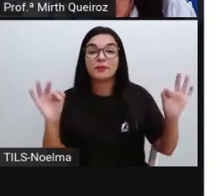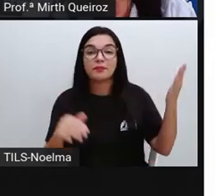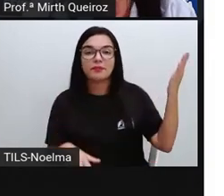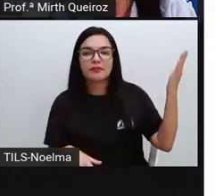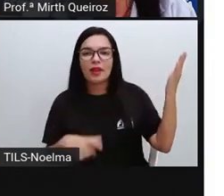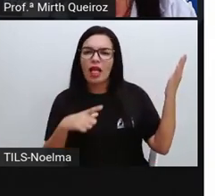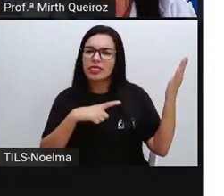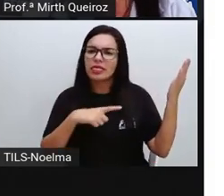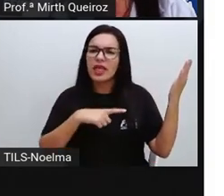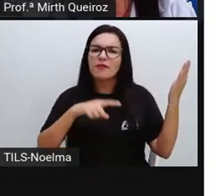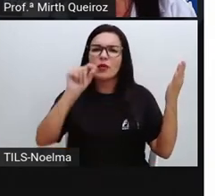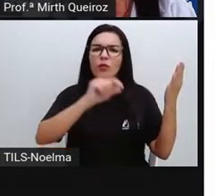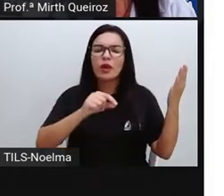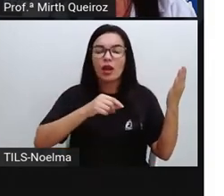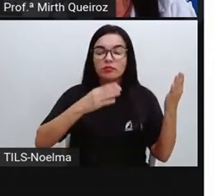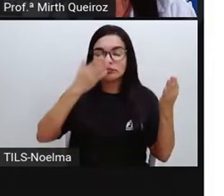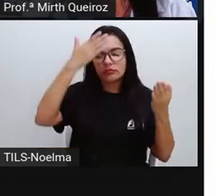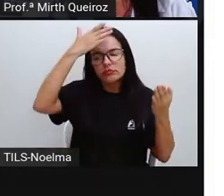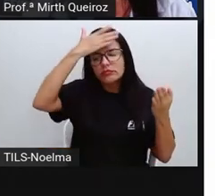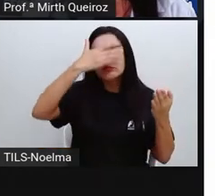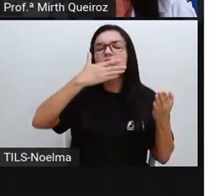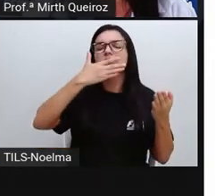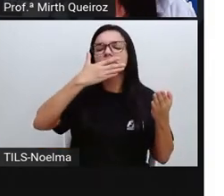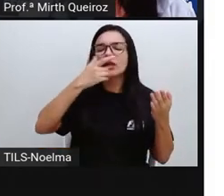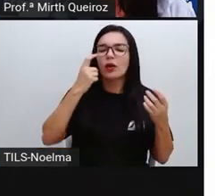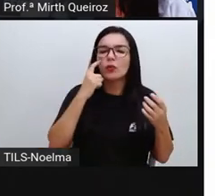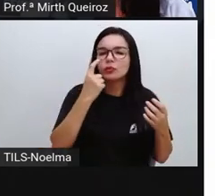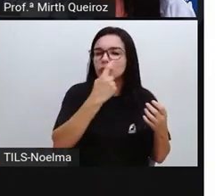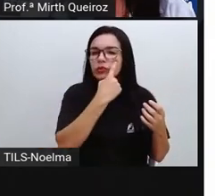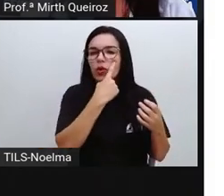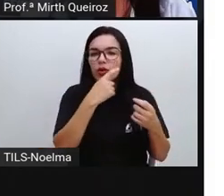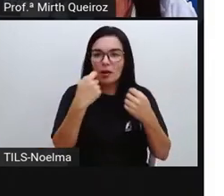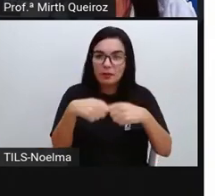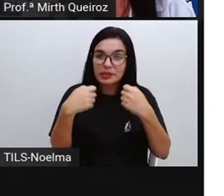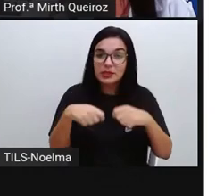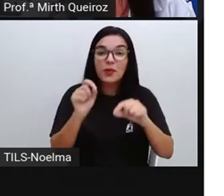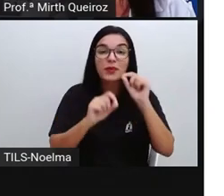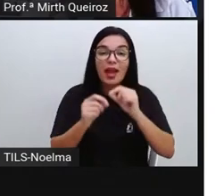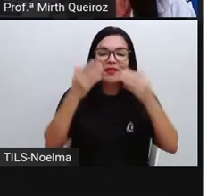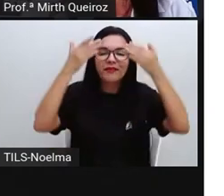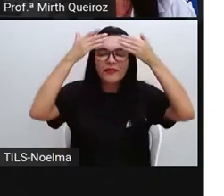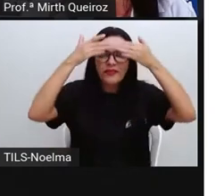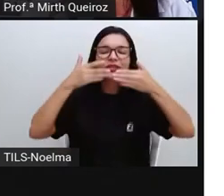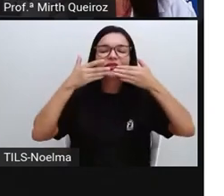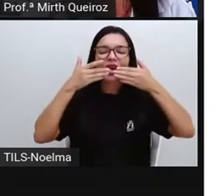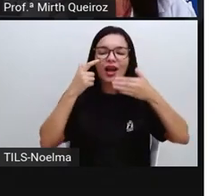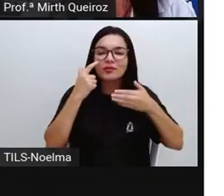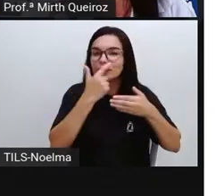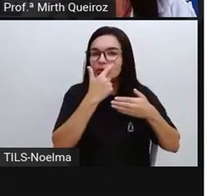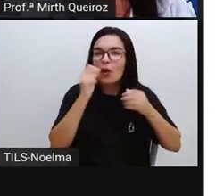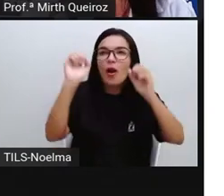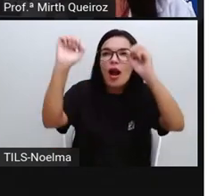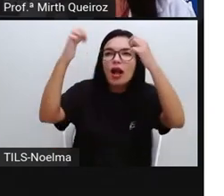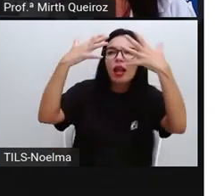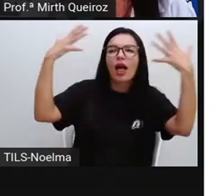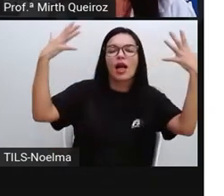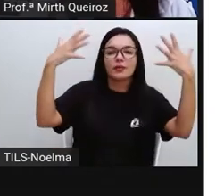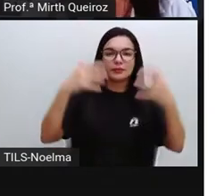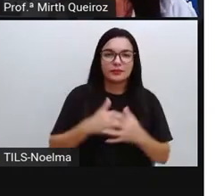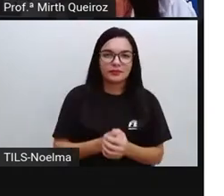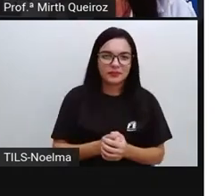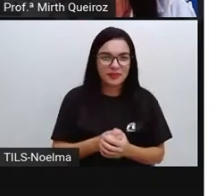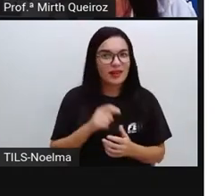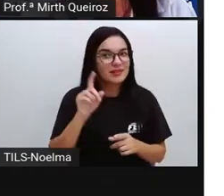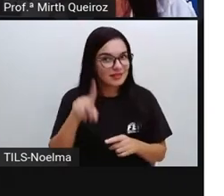serrar os olhos por causa da claridade intensa. Então, teve que fechar os olhos por causa da claridade intensa. Aí